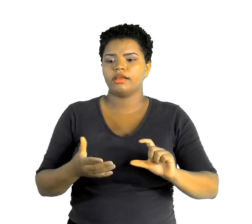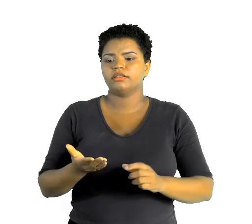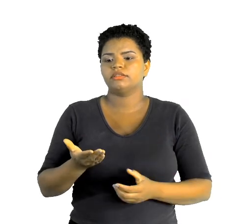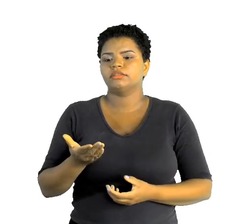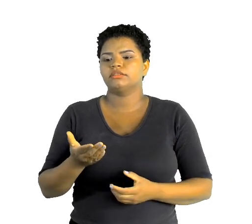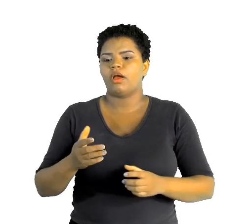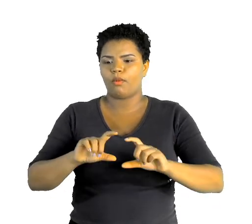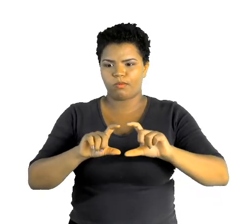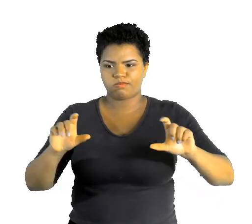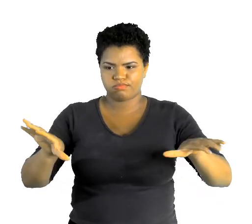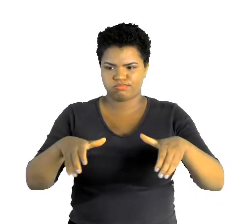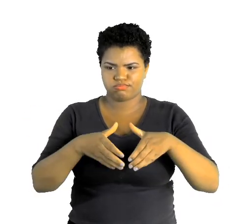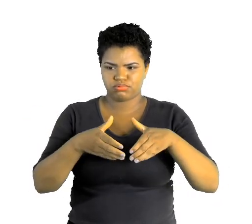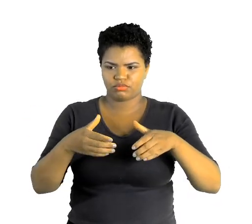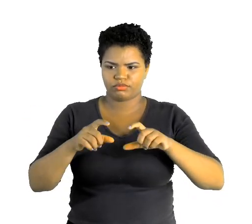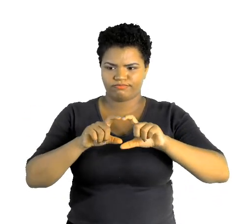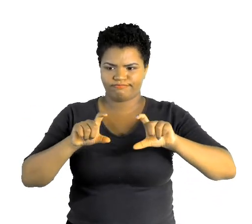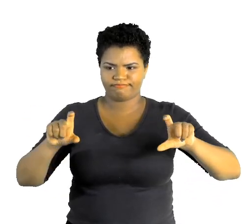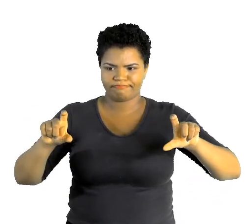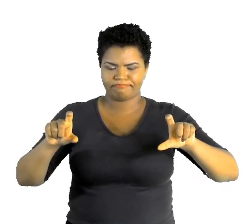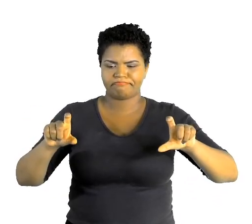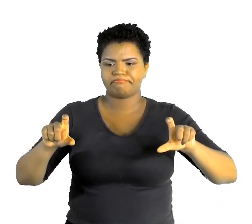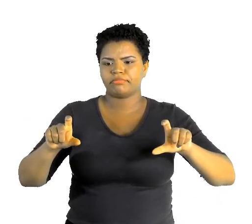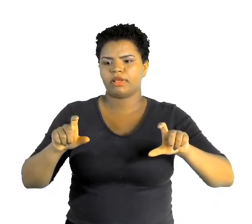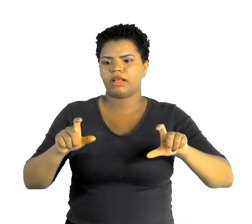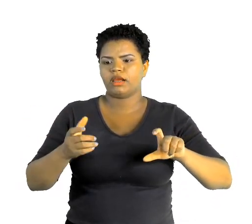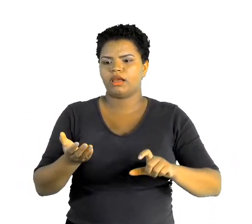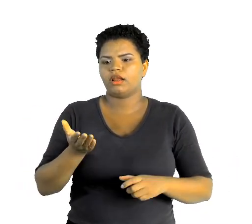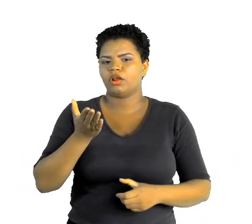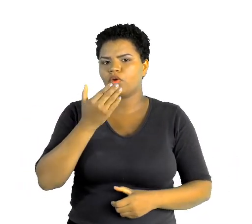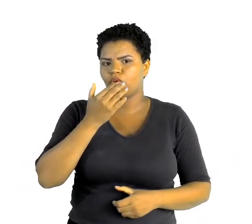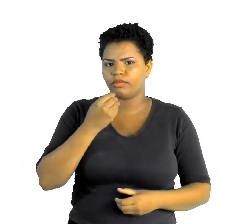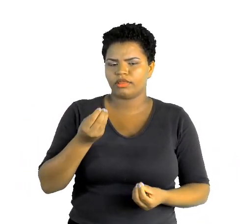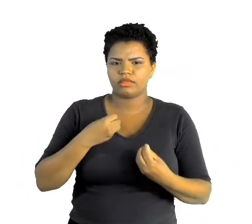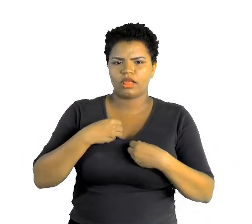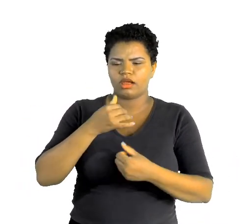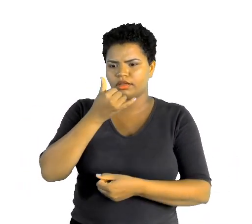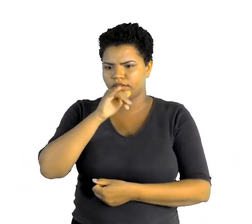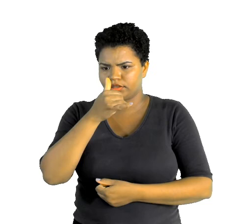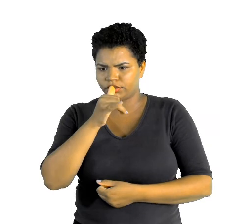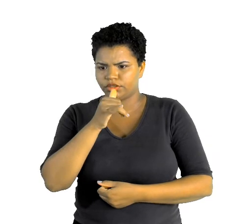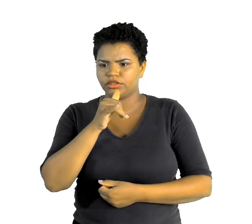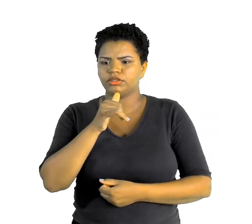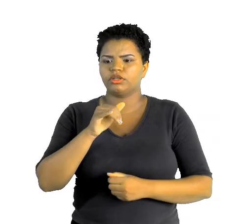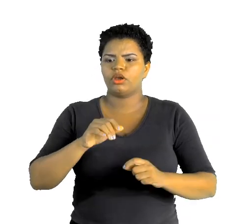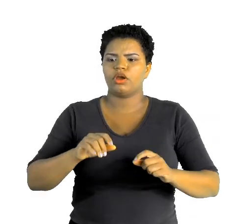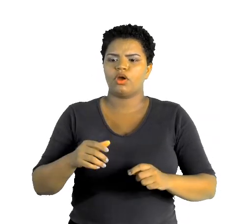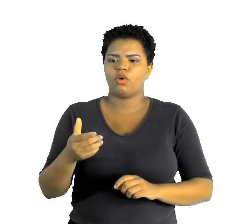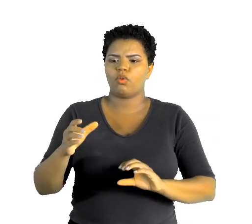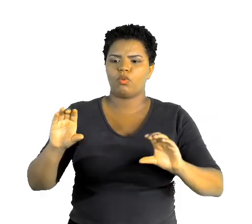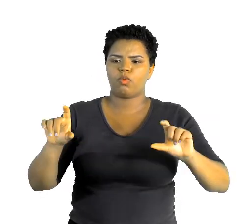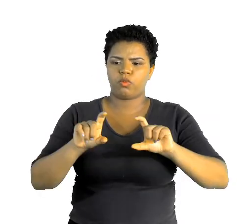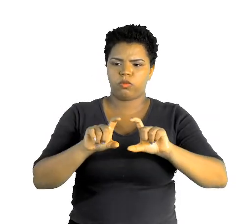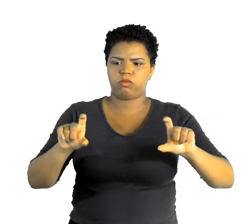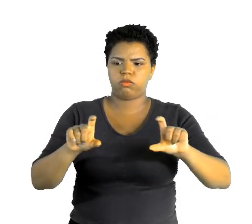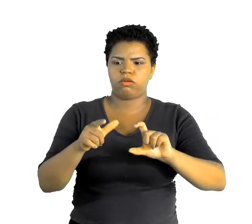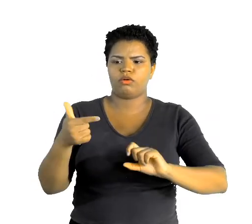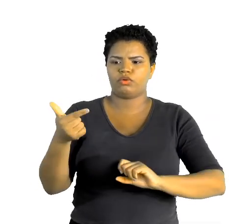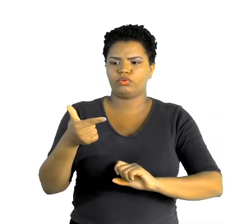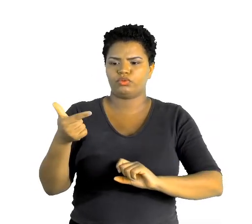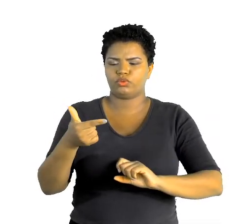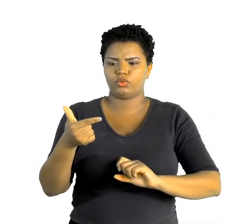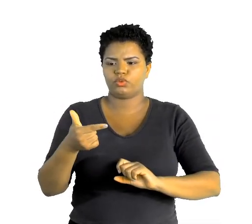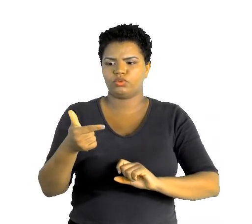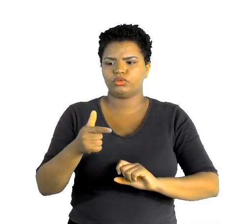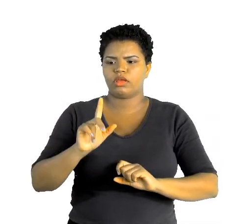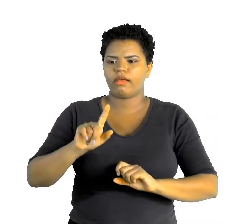energia, então, a gente precisa de bastante, comer bastante alimentos que tenham essa energia. Grupo 2, então, nós temos alimentos também chamados